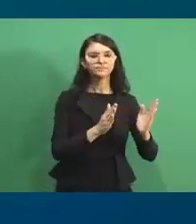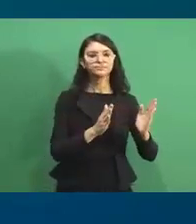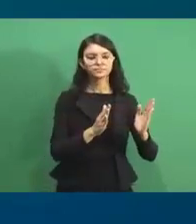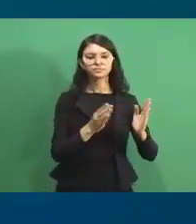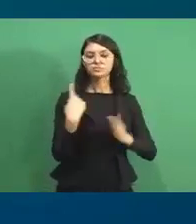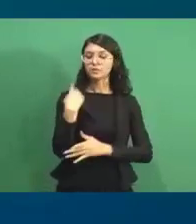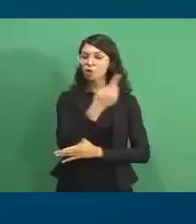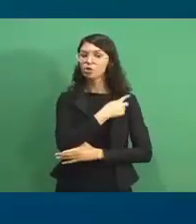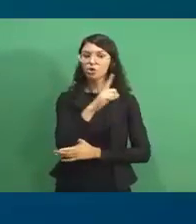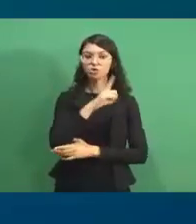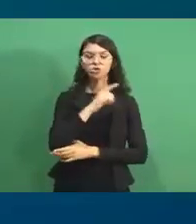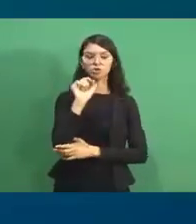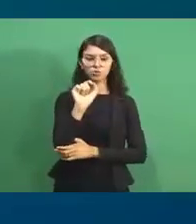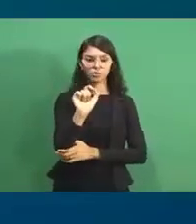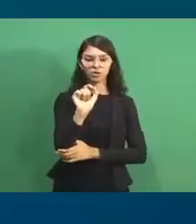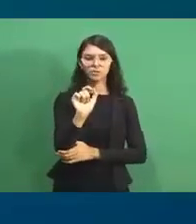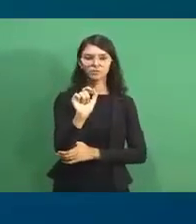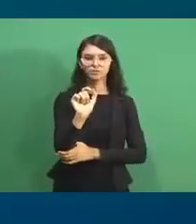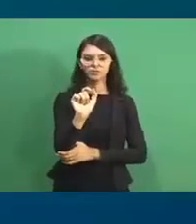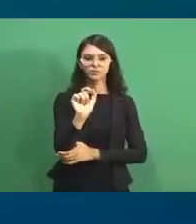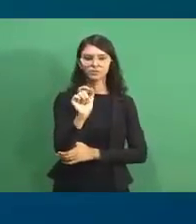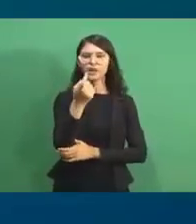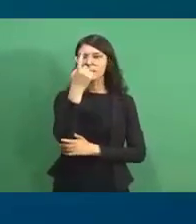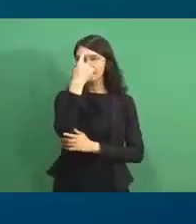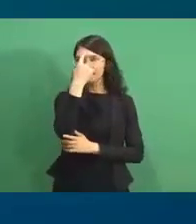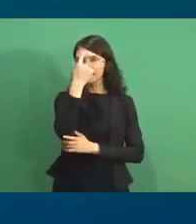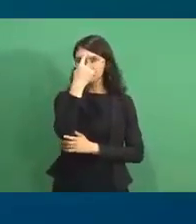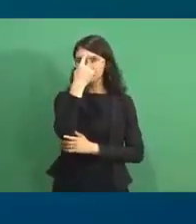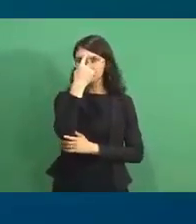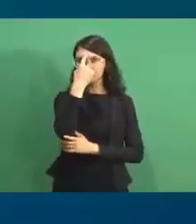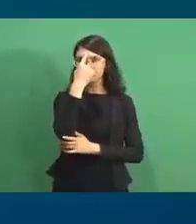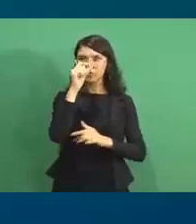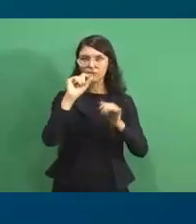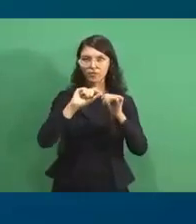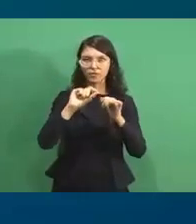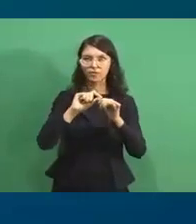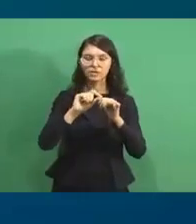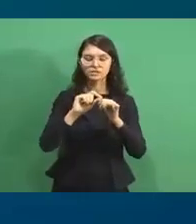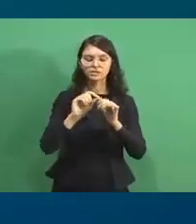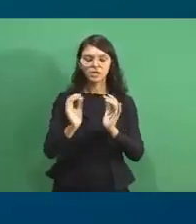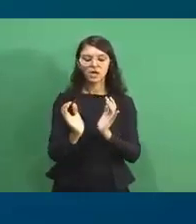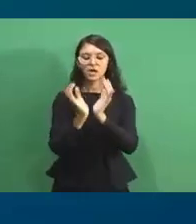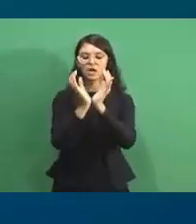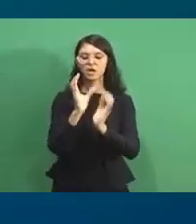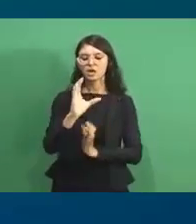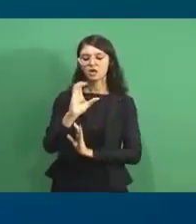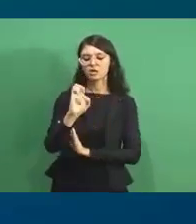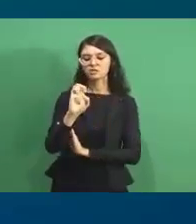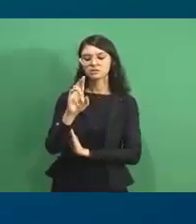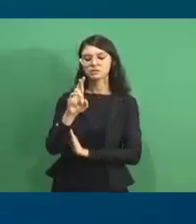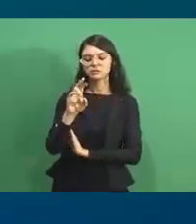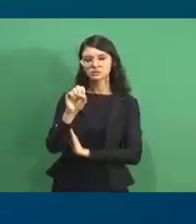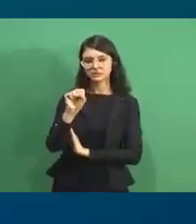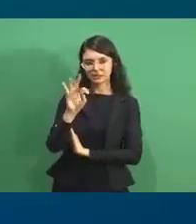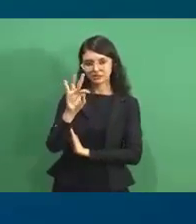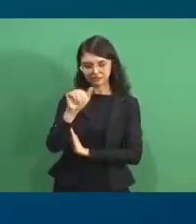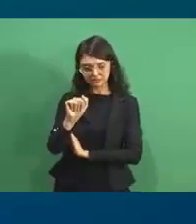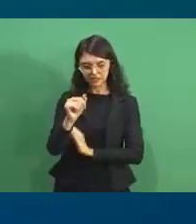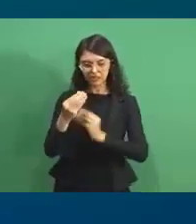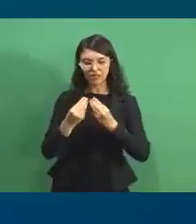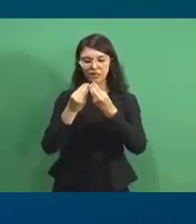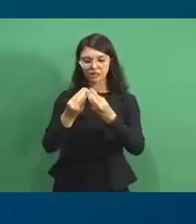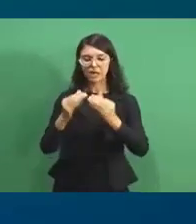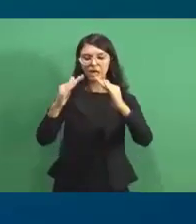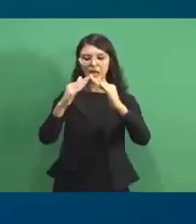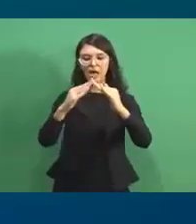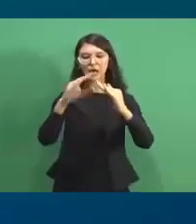nós tínhamos o pensamento de fazer uma cesta de assinatura que ia ser entregue na casa